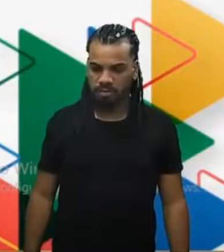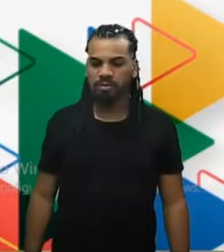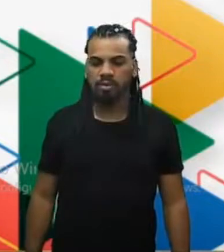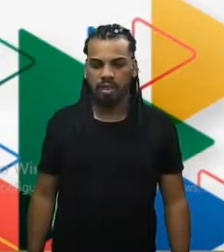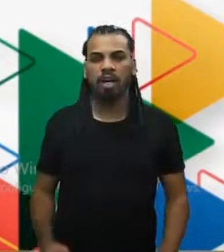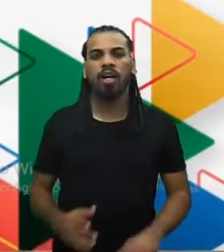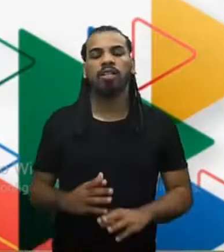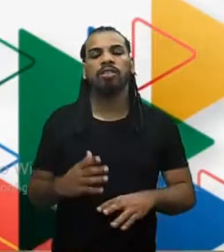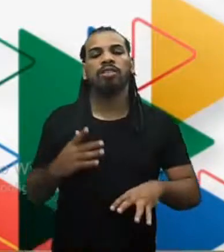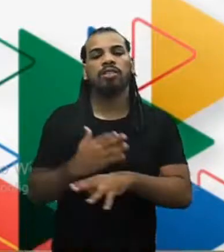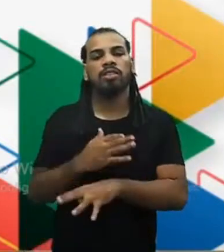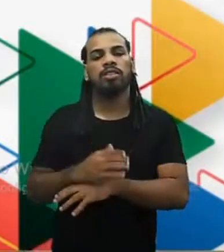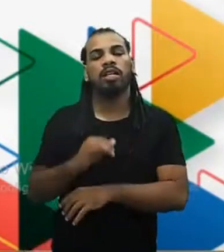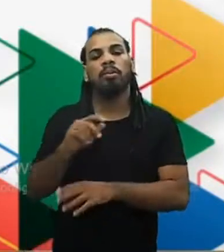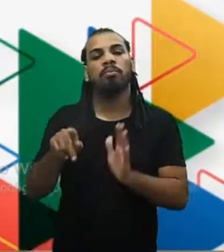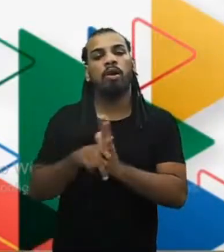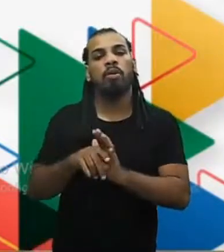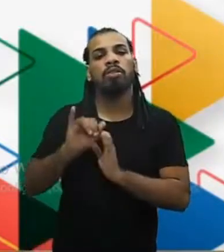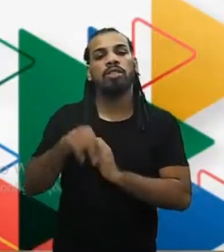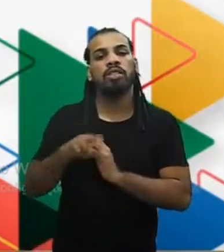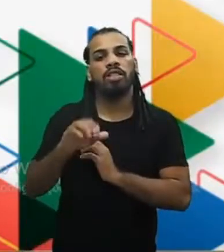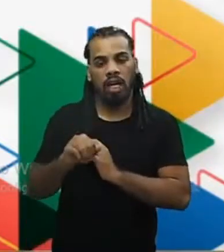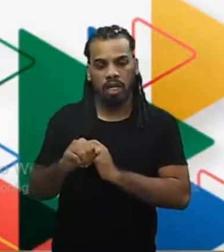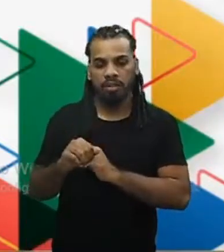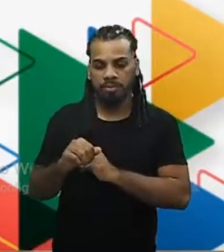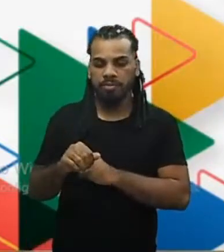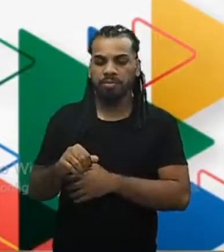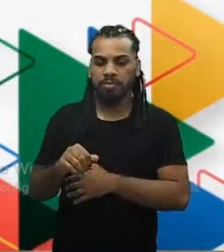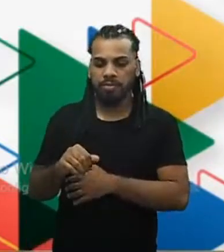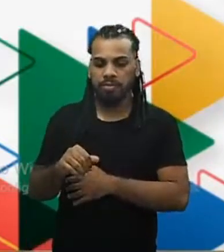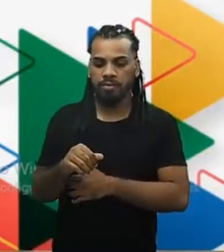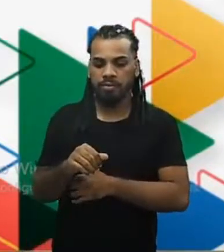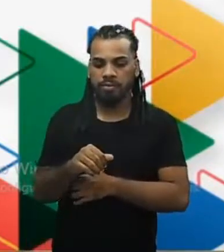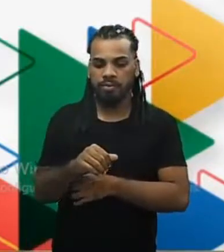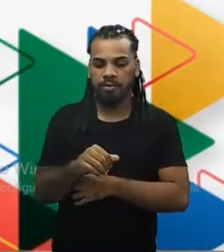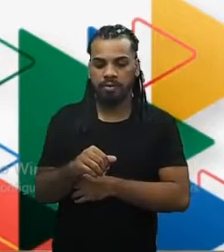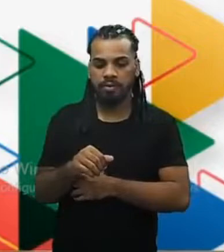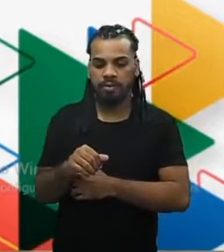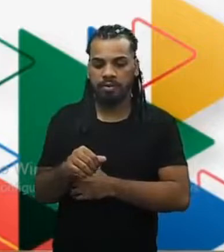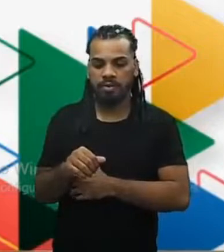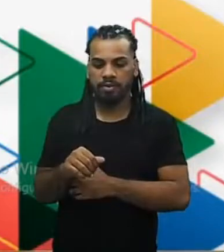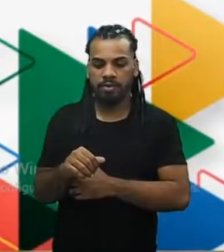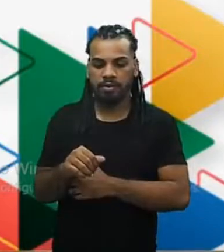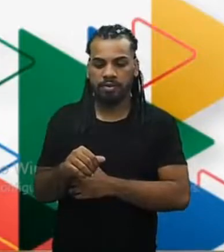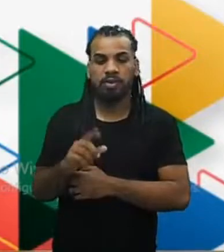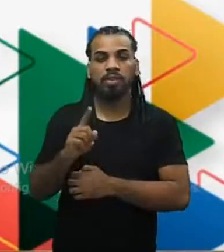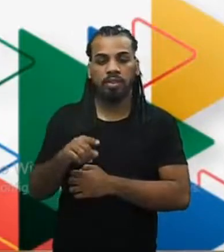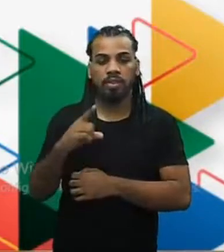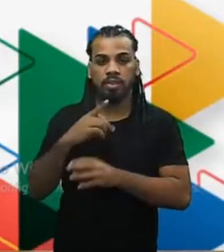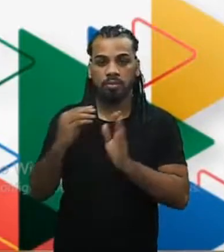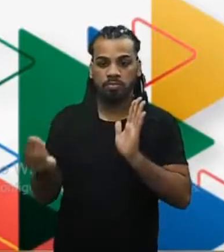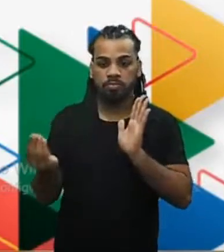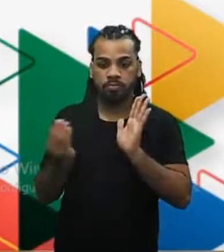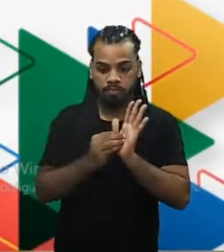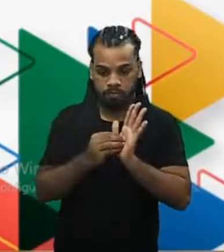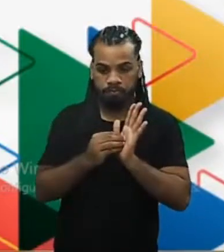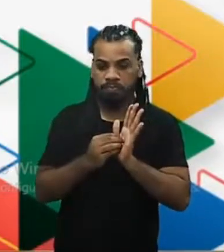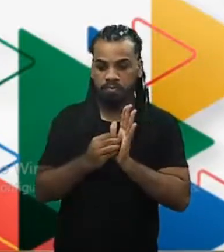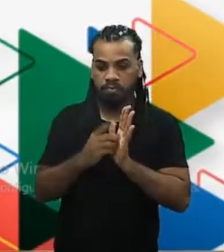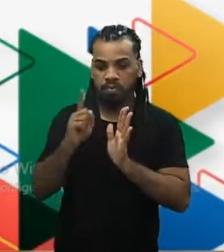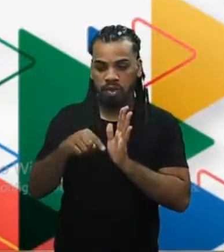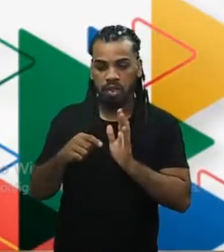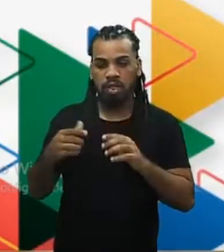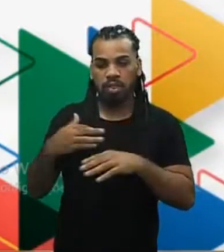civilização Inca. Você pode ver aí mais destacadamente a cidade de